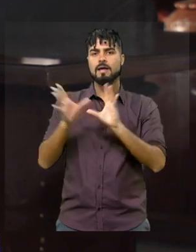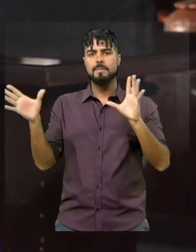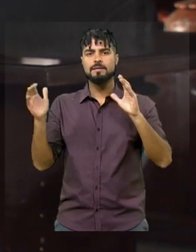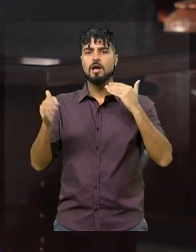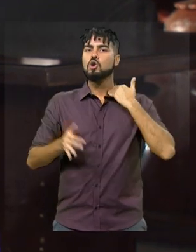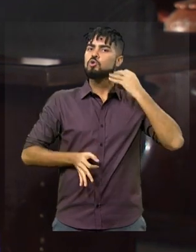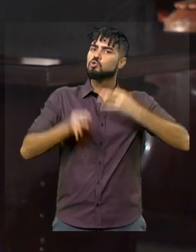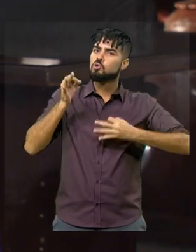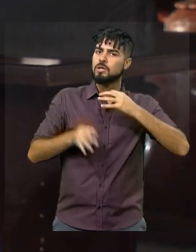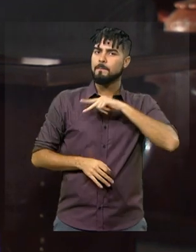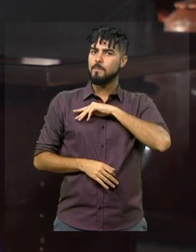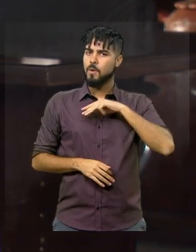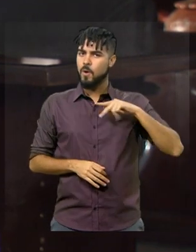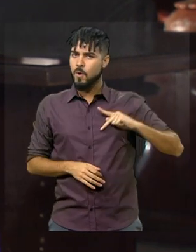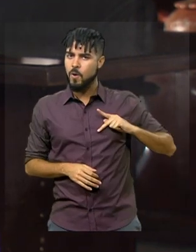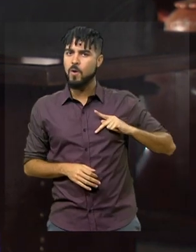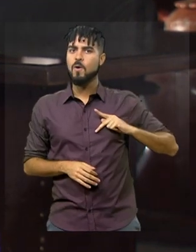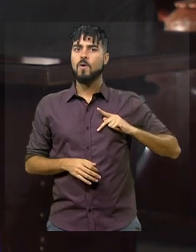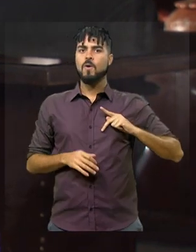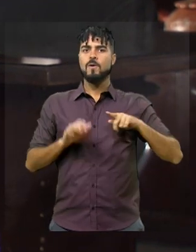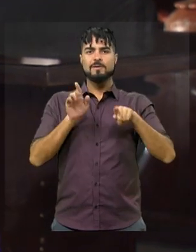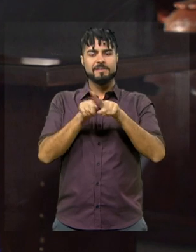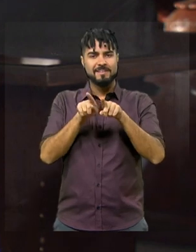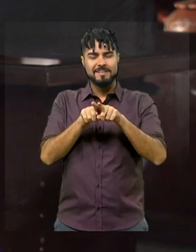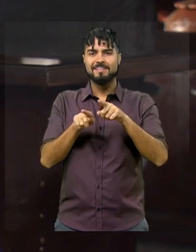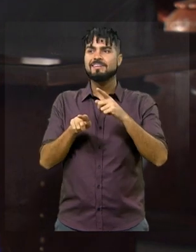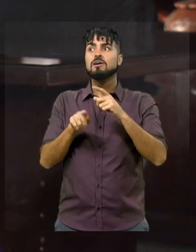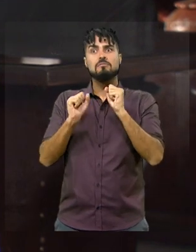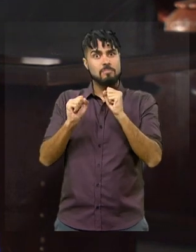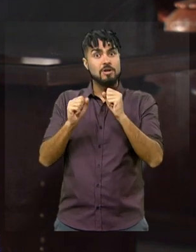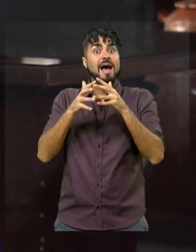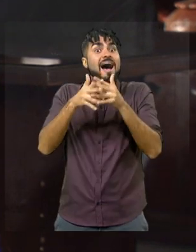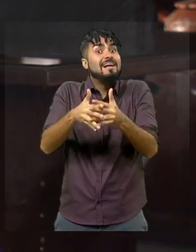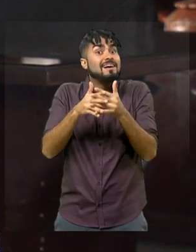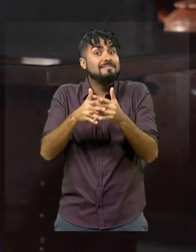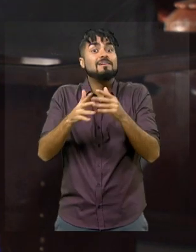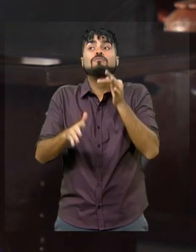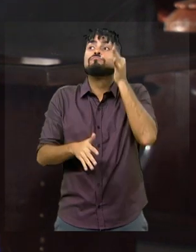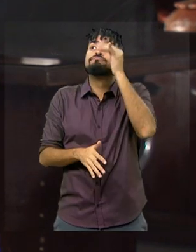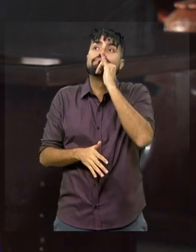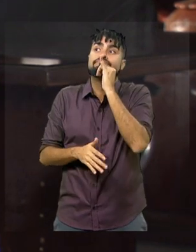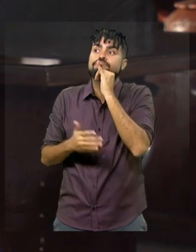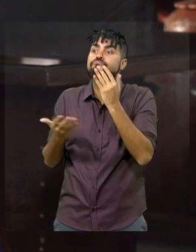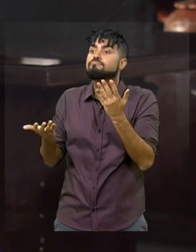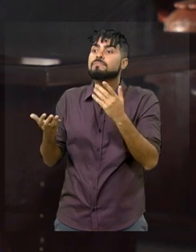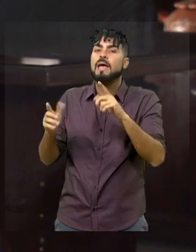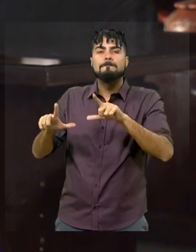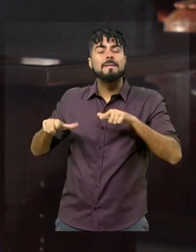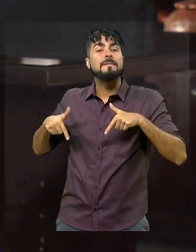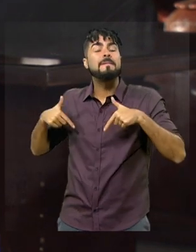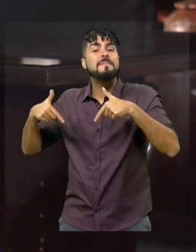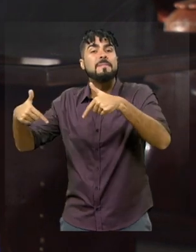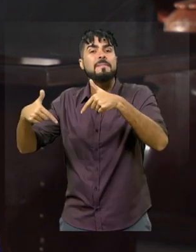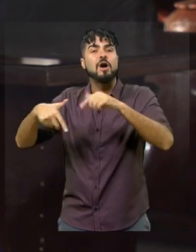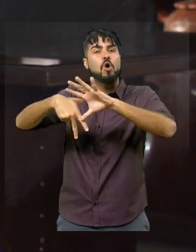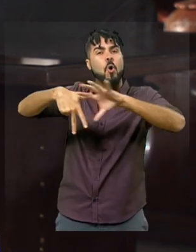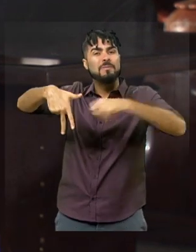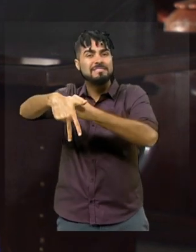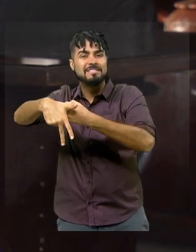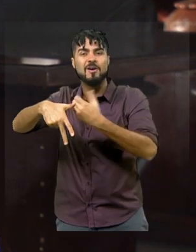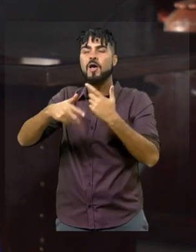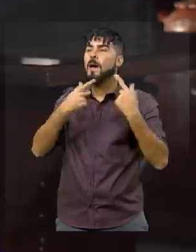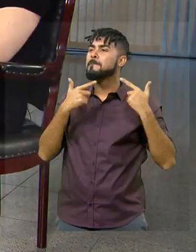magistratura do Ministério Público e pode, sim, ser uma restrição, por exemplo, ao combate à corrupção, uma